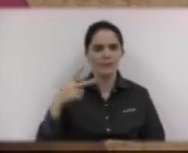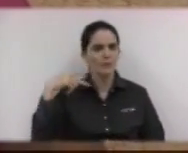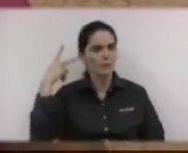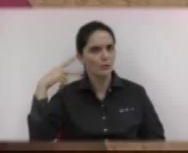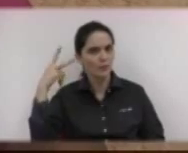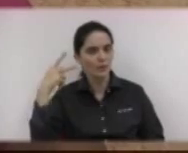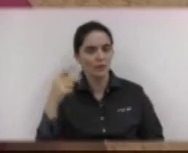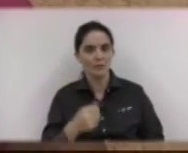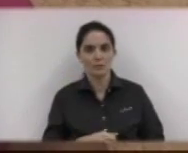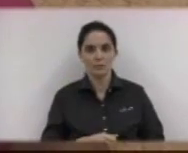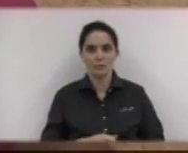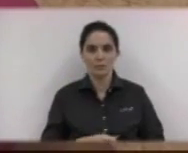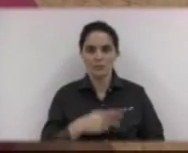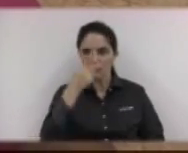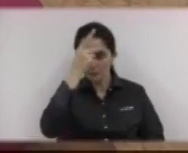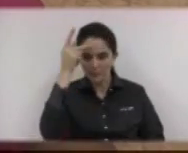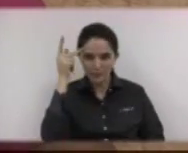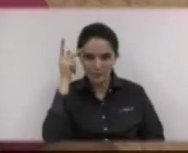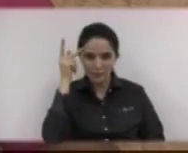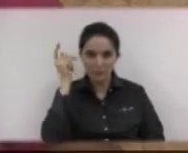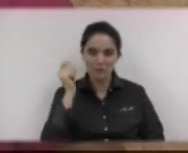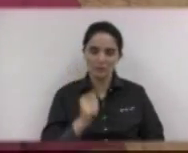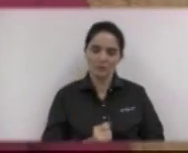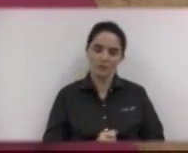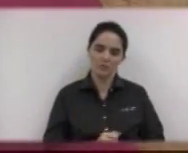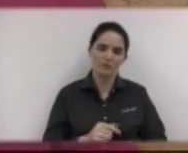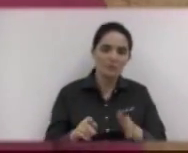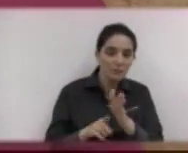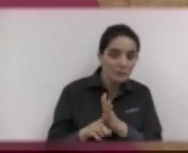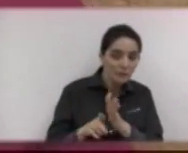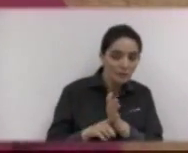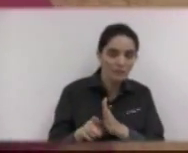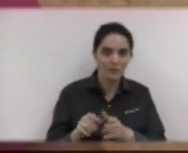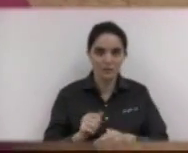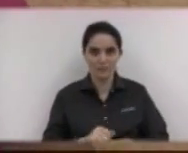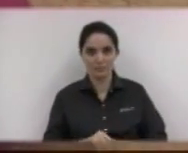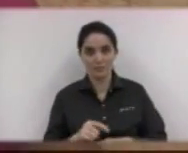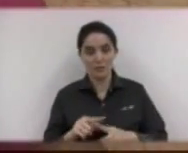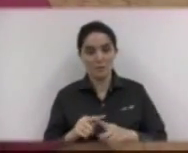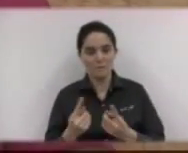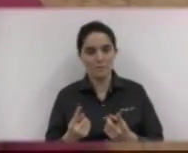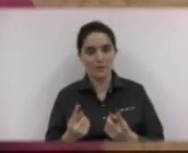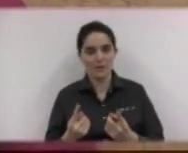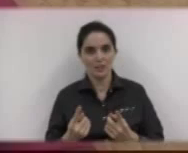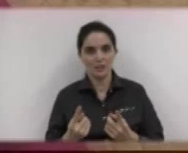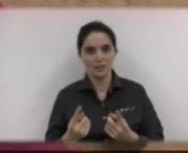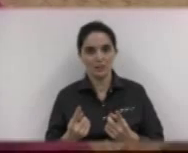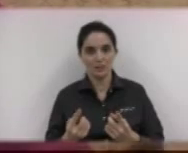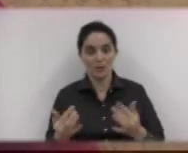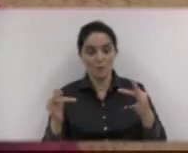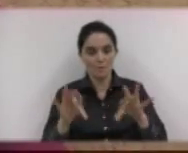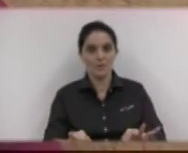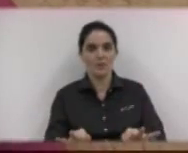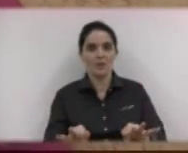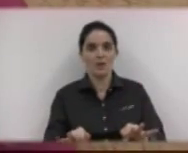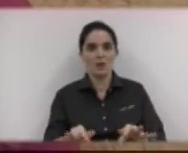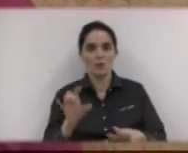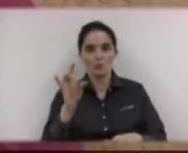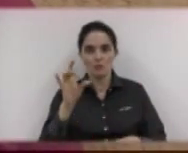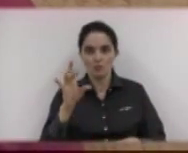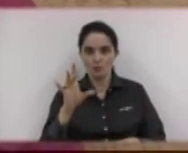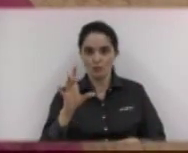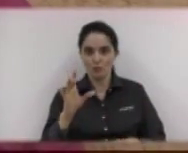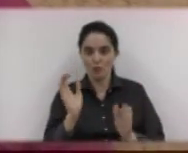instância de decisão, ela deve ser as assembleias dos trabalhadores. Nós fizemos a assembleia para que esse plano